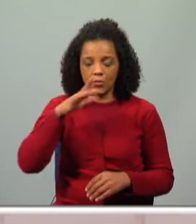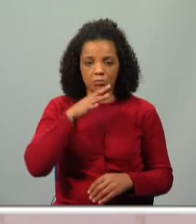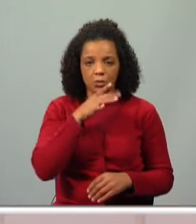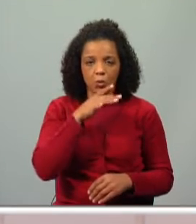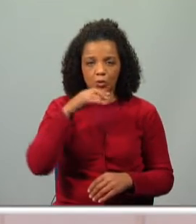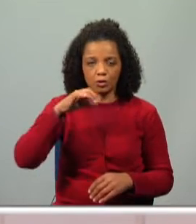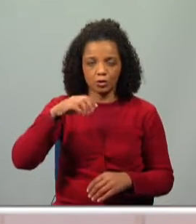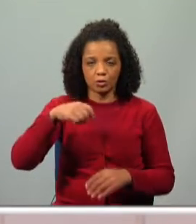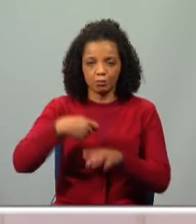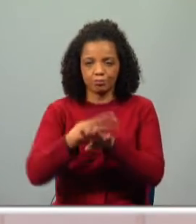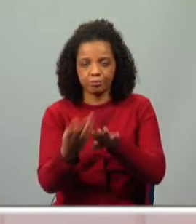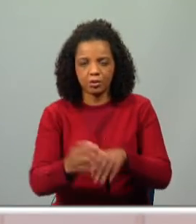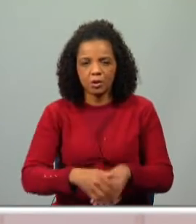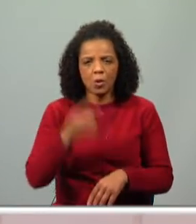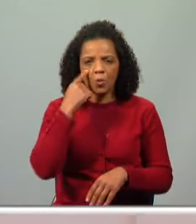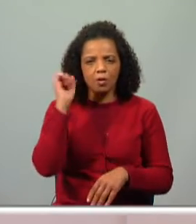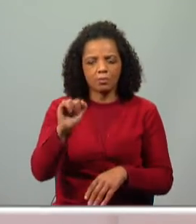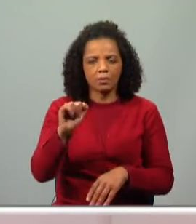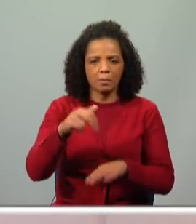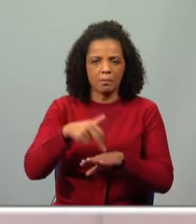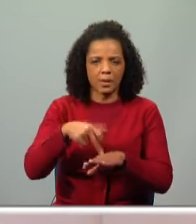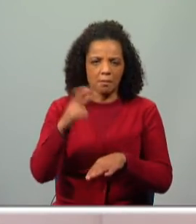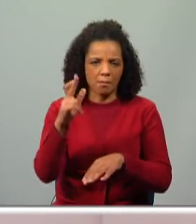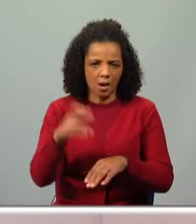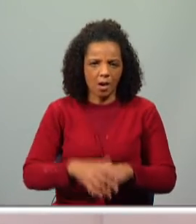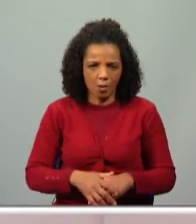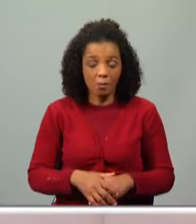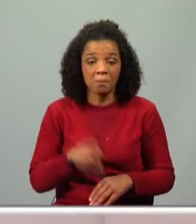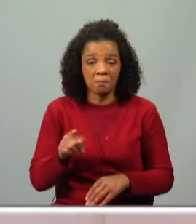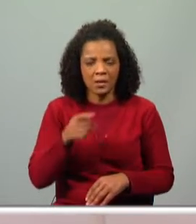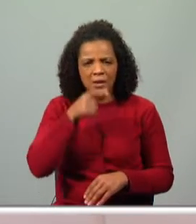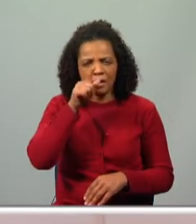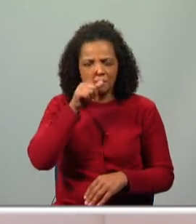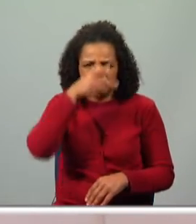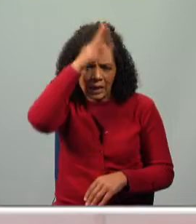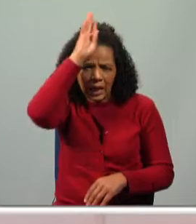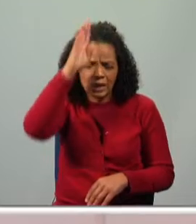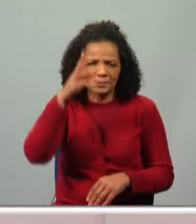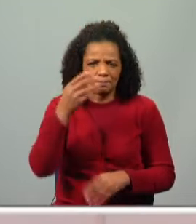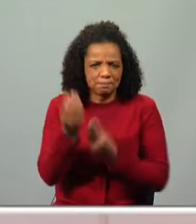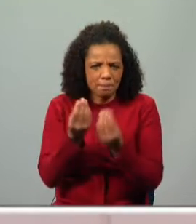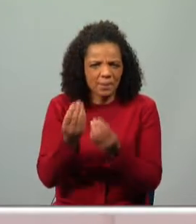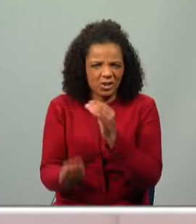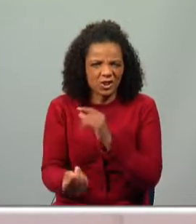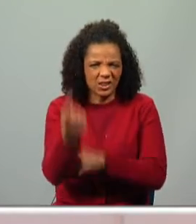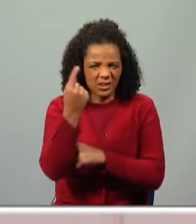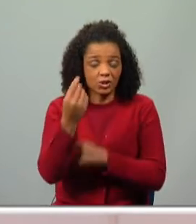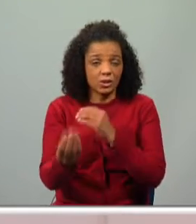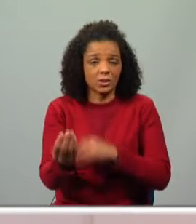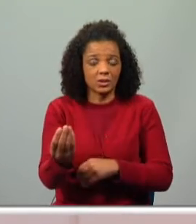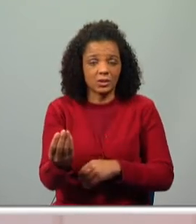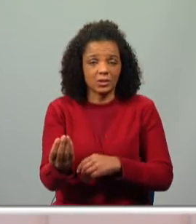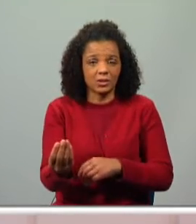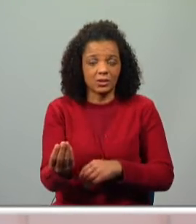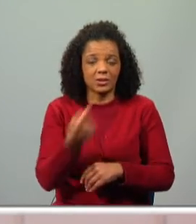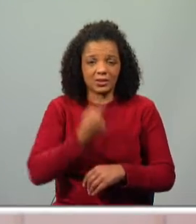que pertencia ao perna de pau. Portanto, esta galinha tinha, assim, uns gostos, vamos dizer, um bocadinho esquisitos. E Olímpia